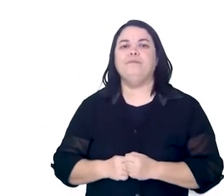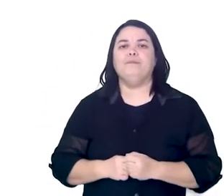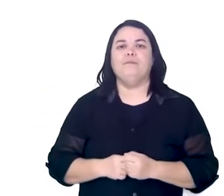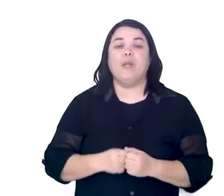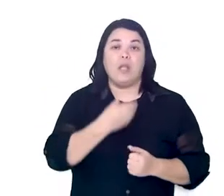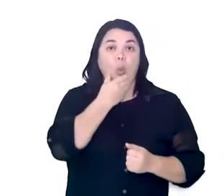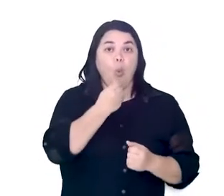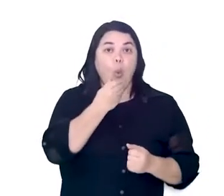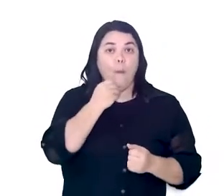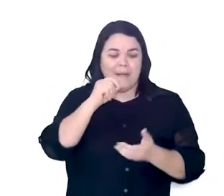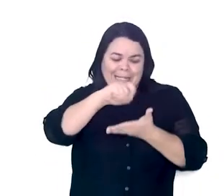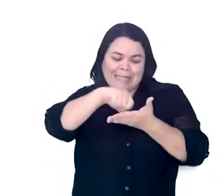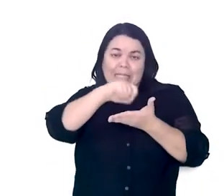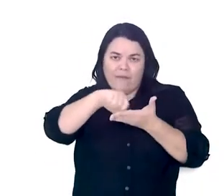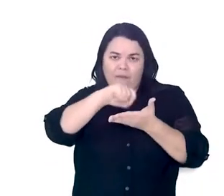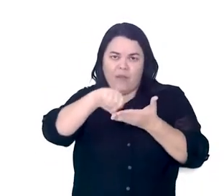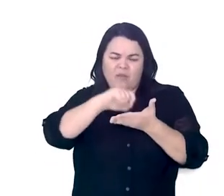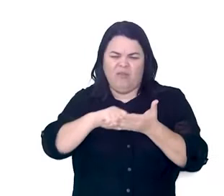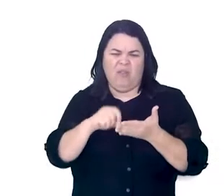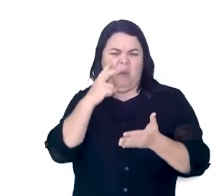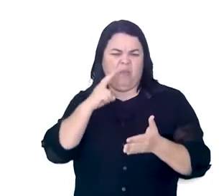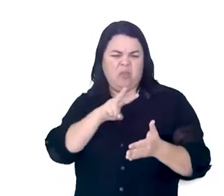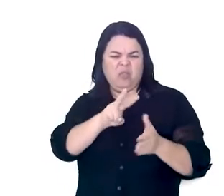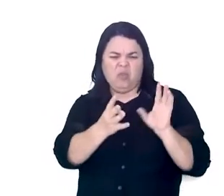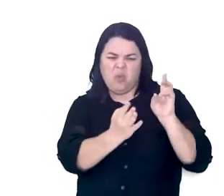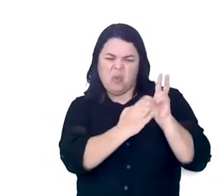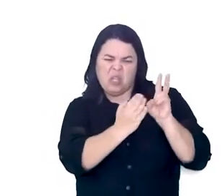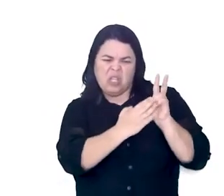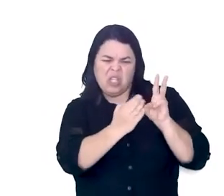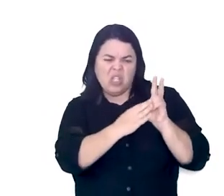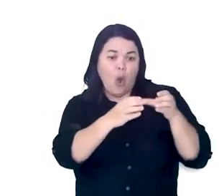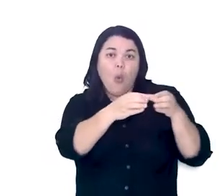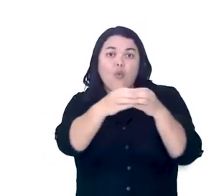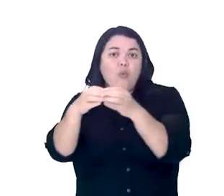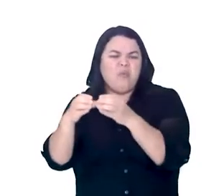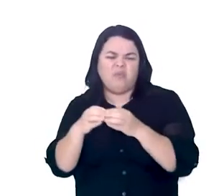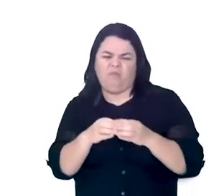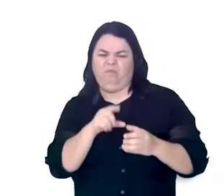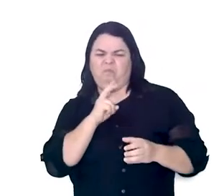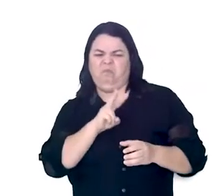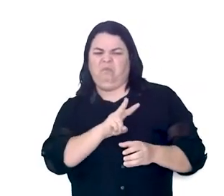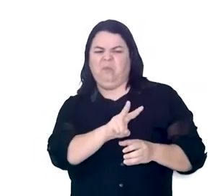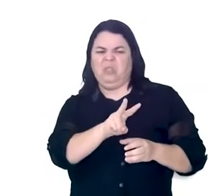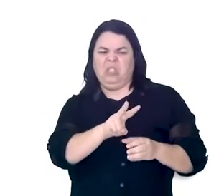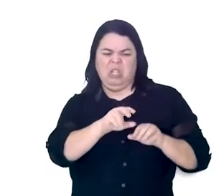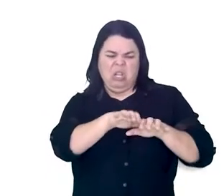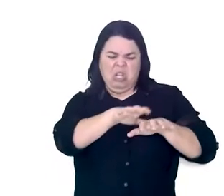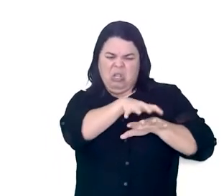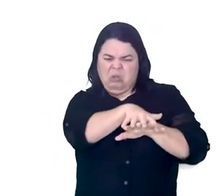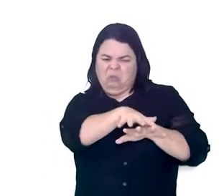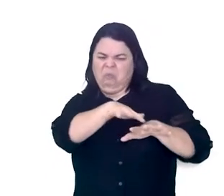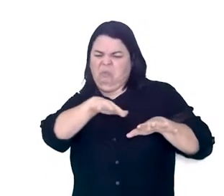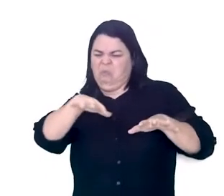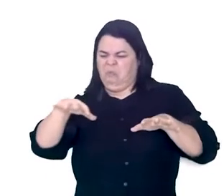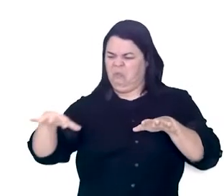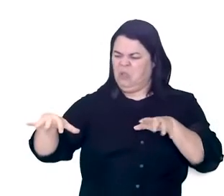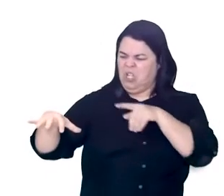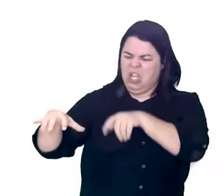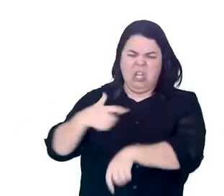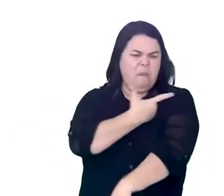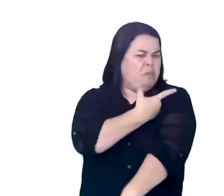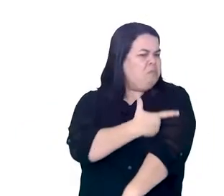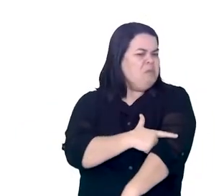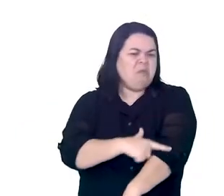nações de gentes, falando em geral, seguem sua gentilidade, são feras,